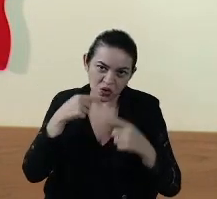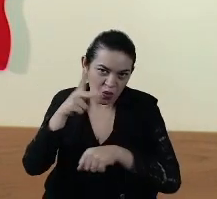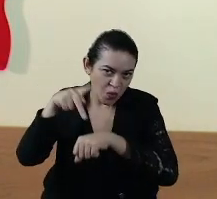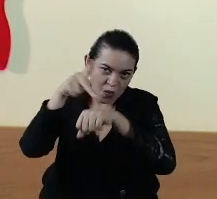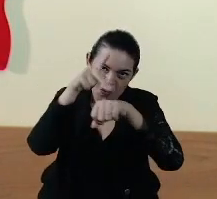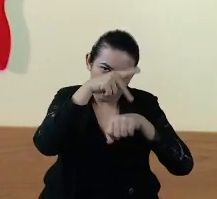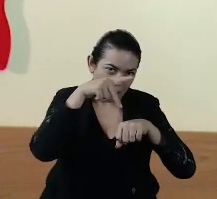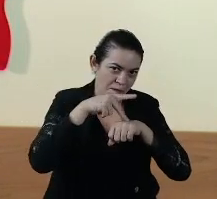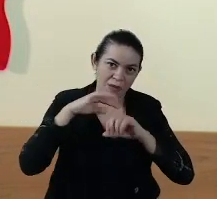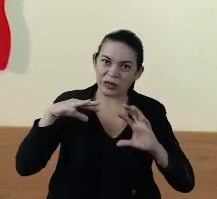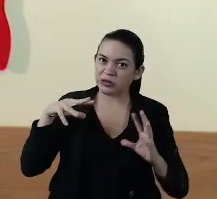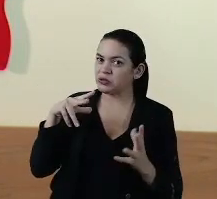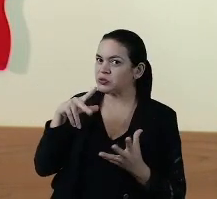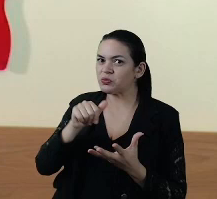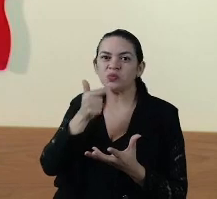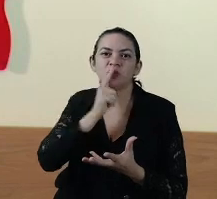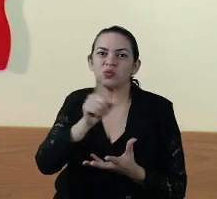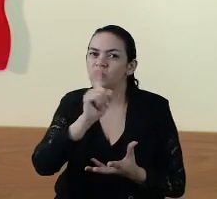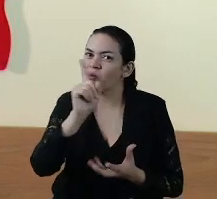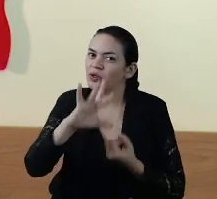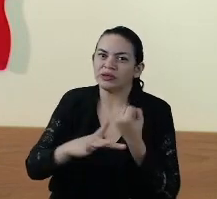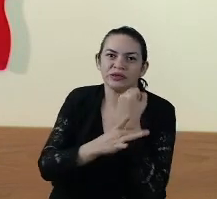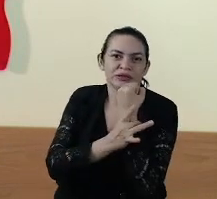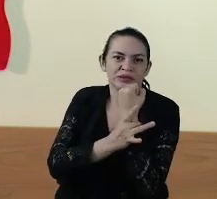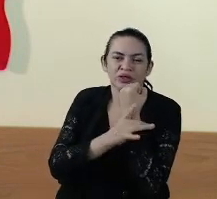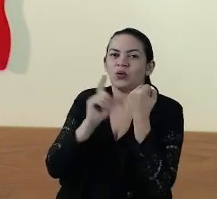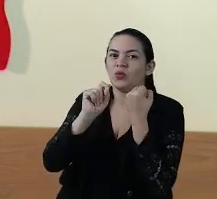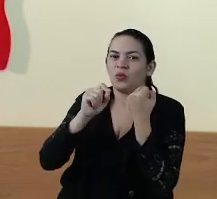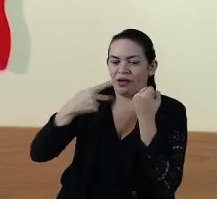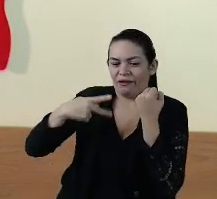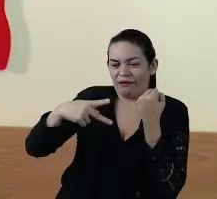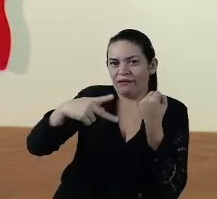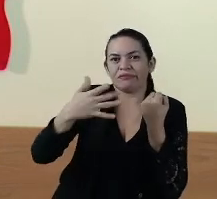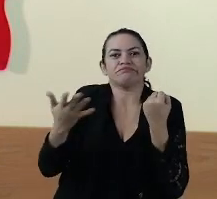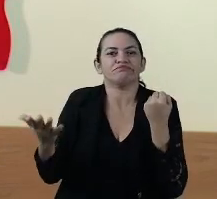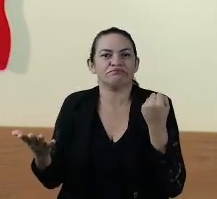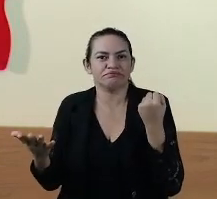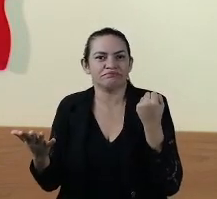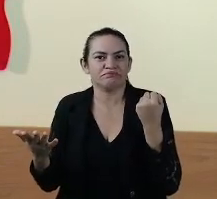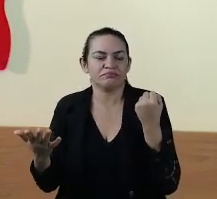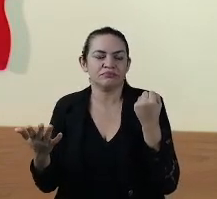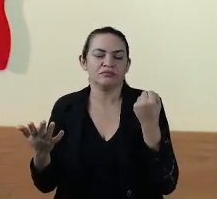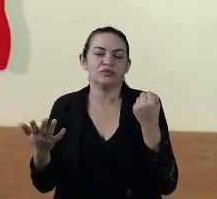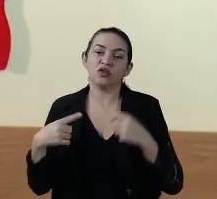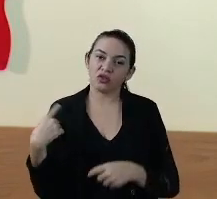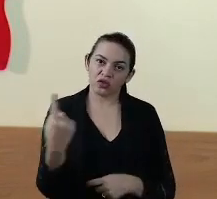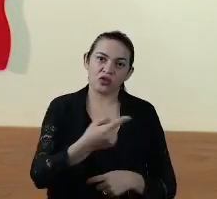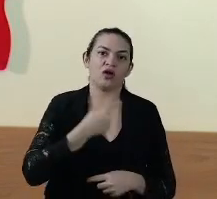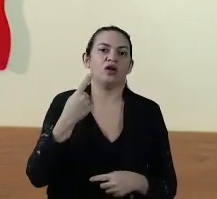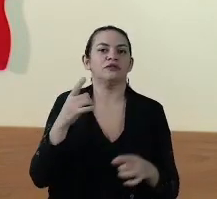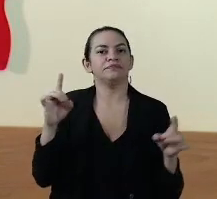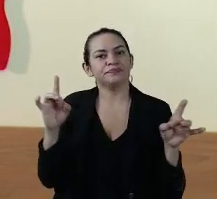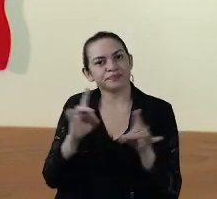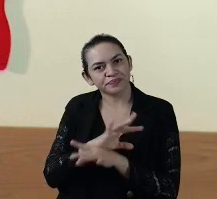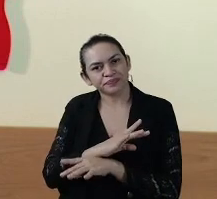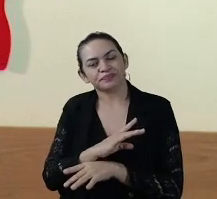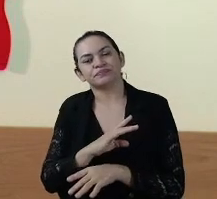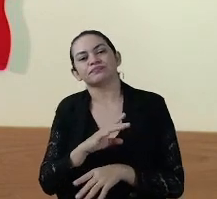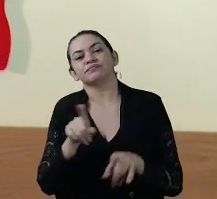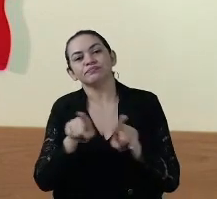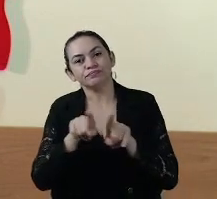país do mundo conseguiu ter segurança do que aconteceria no seu território. Nós estamos concluindo ou